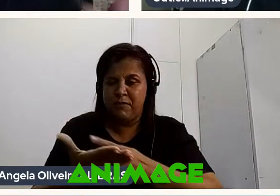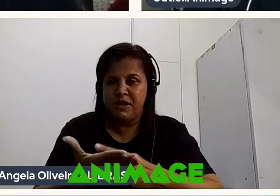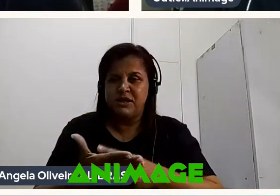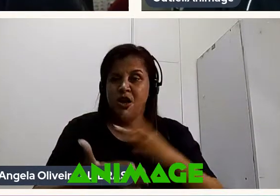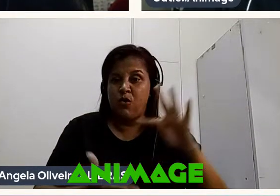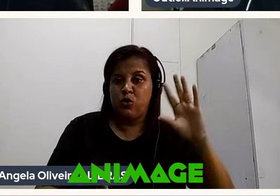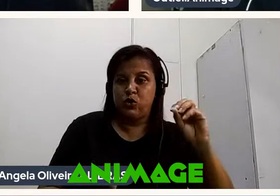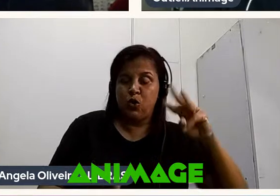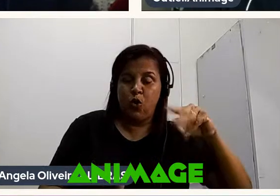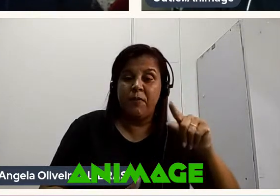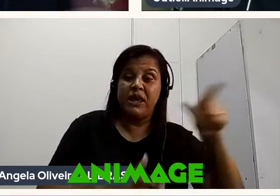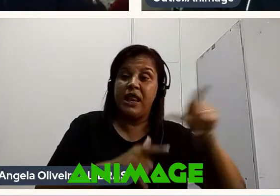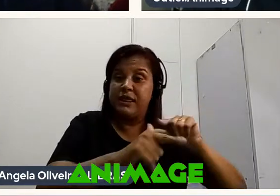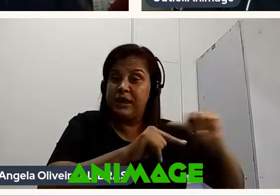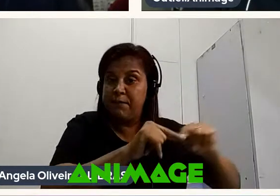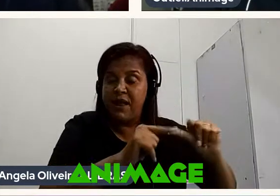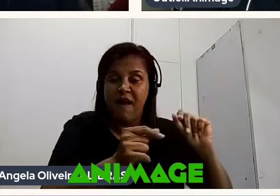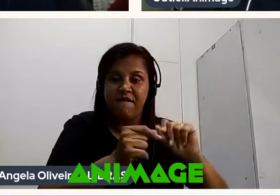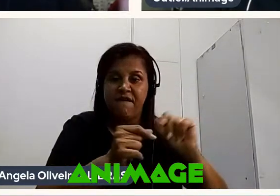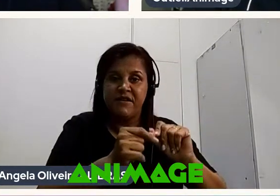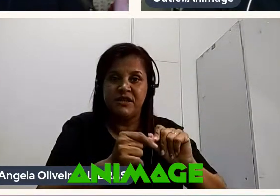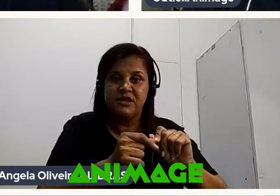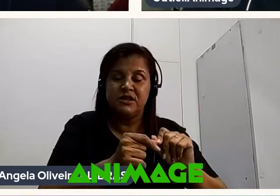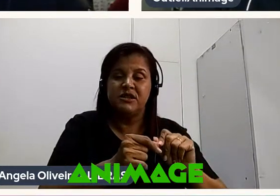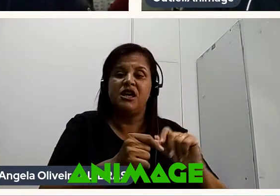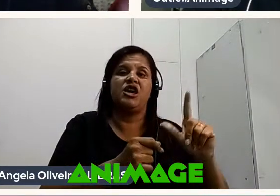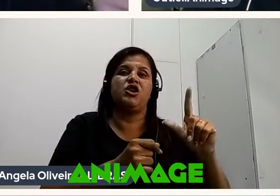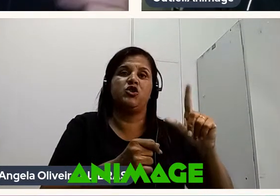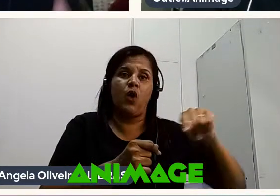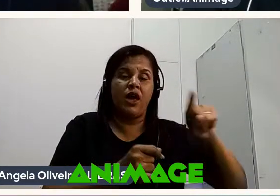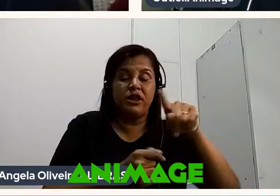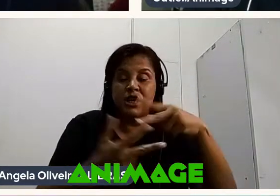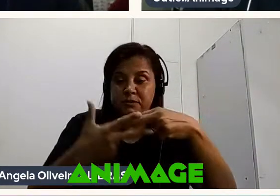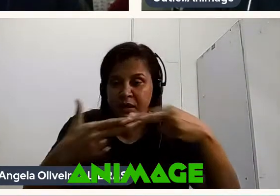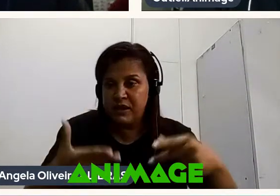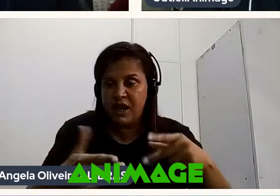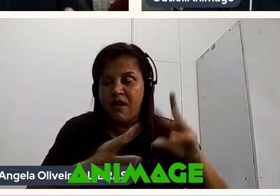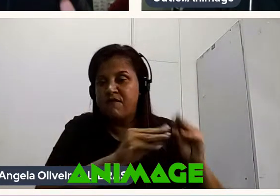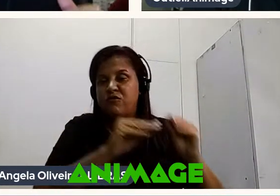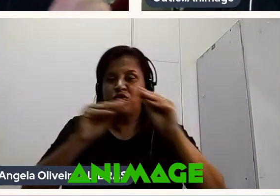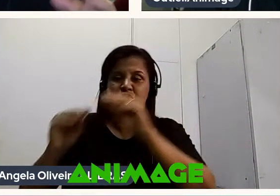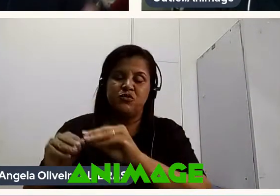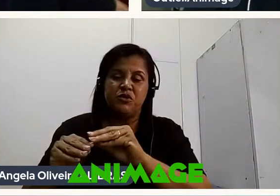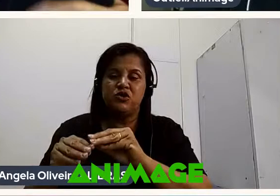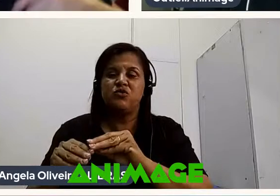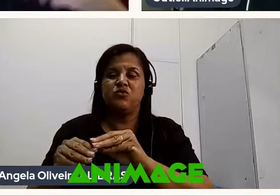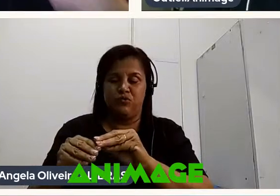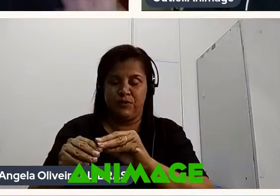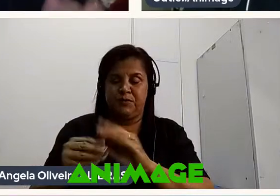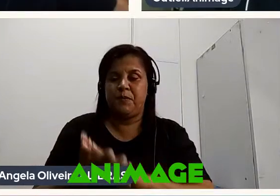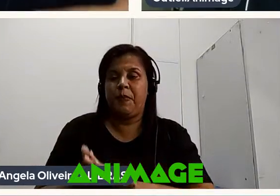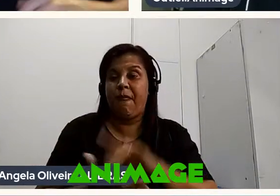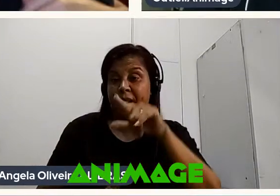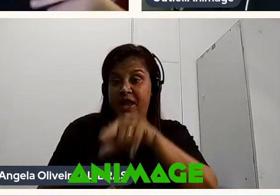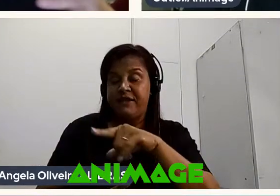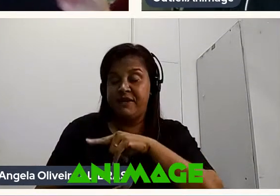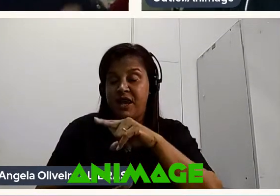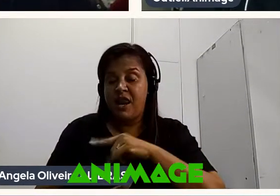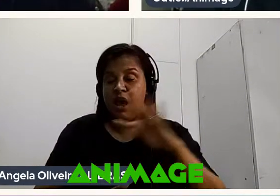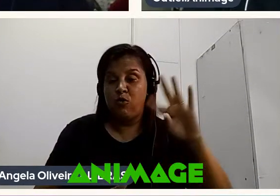atuava Fazendo o acting Dessas coisas E esse material Era substituído No timeline Então a gente tinha lá O Thomas